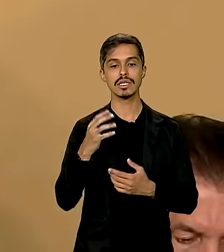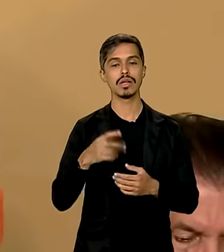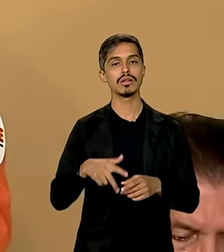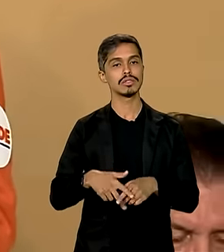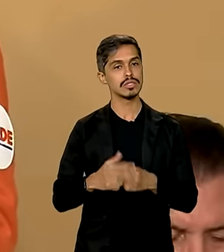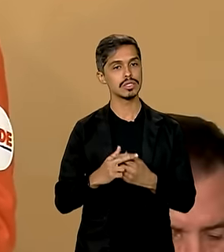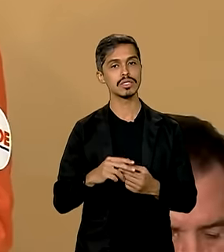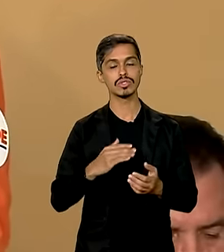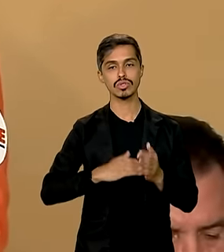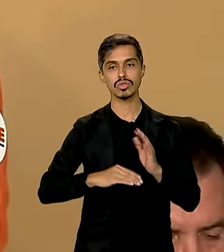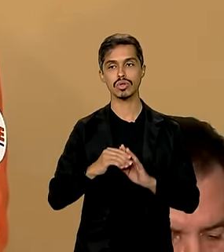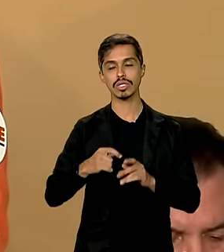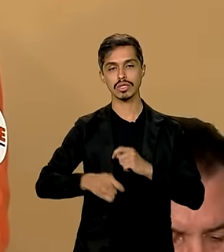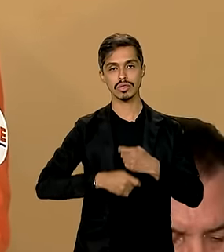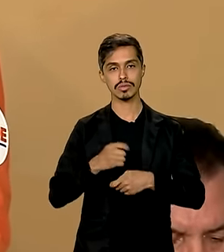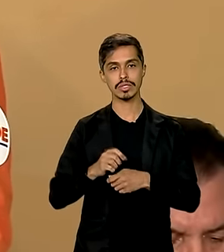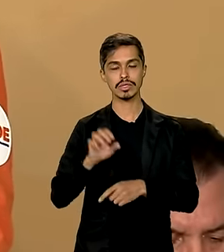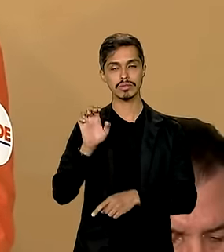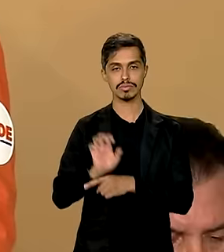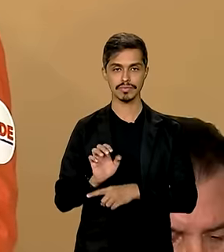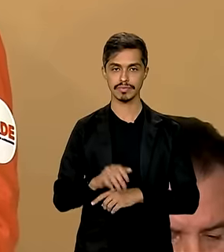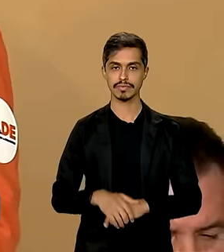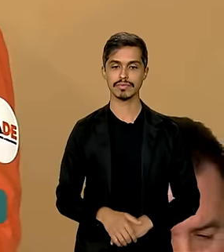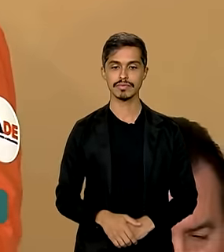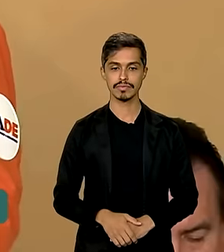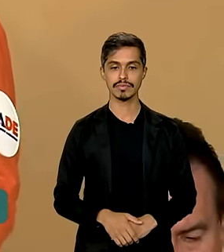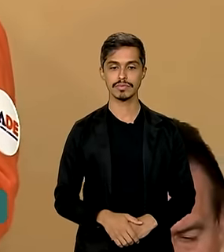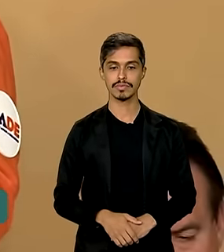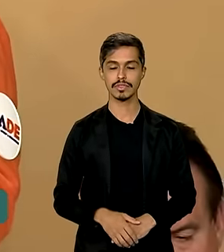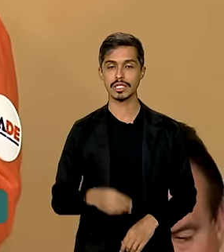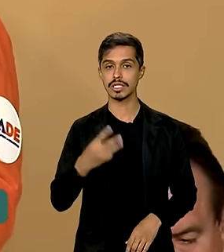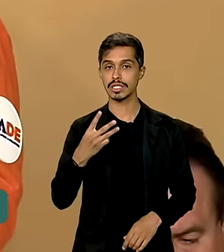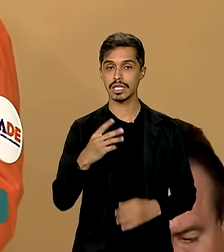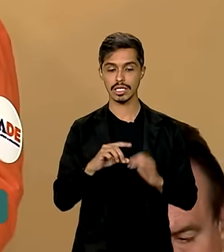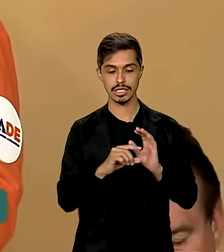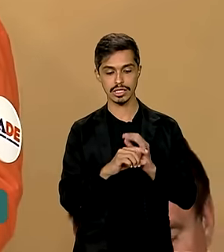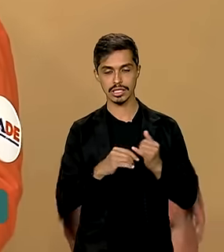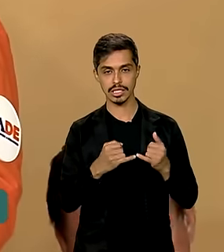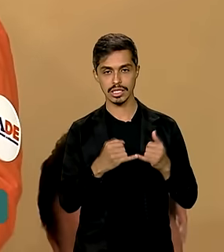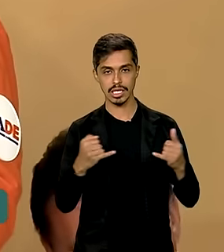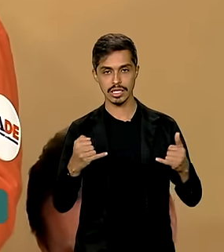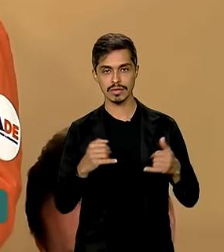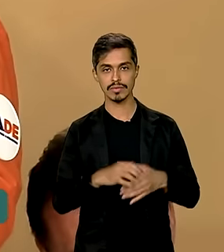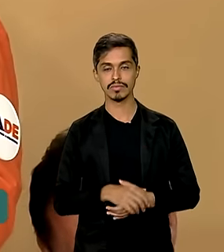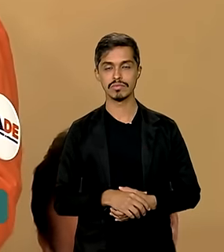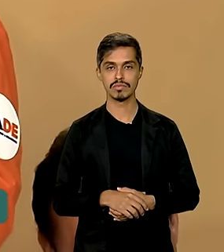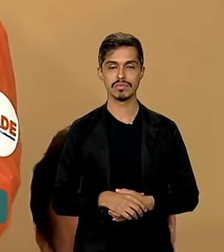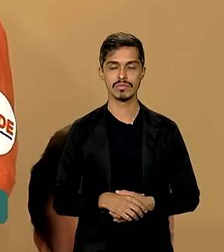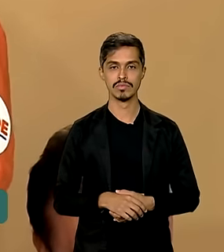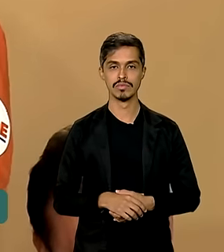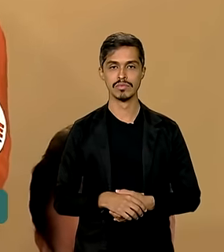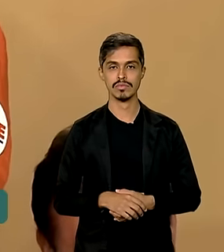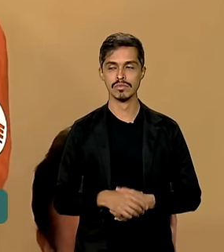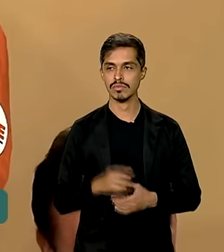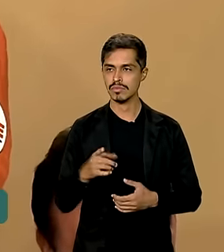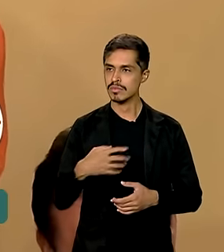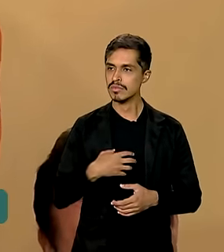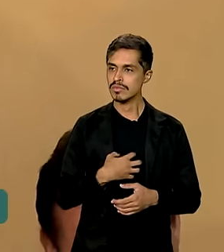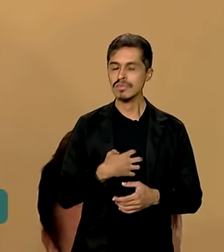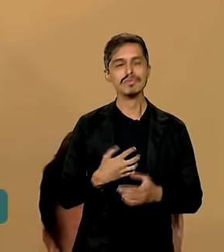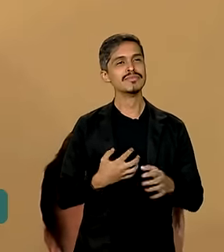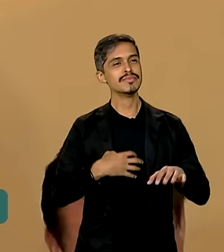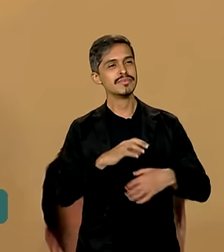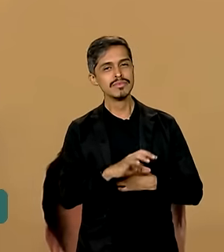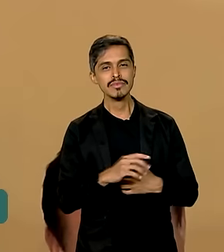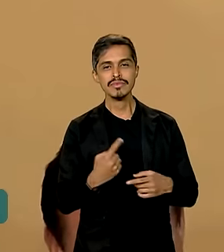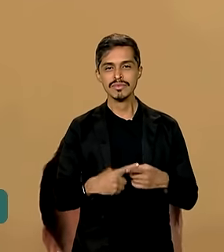manutenção da atividade econômica do Estado. Três linhas. O senhor teve a sensibilidade a